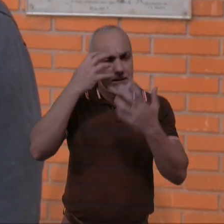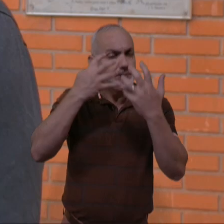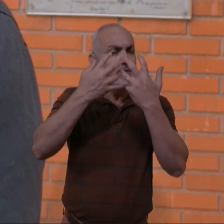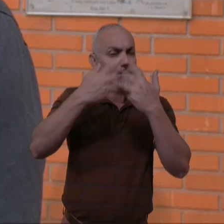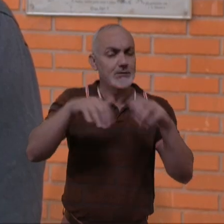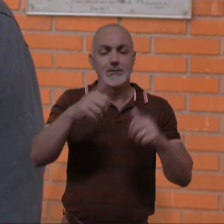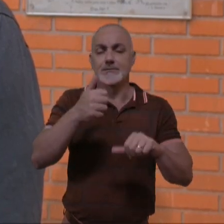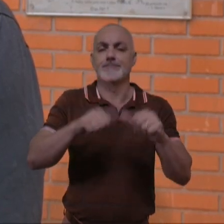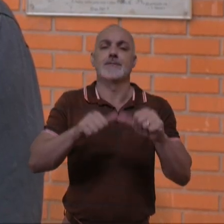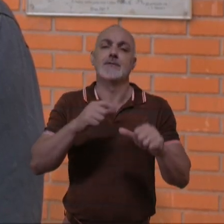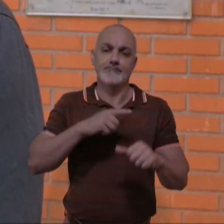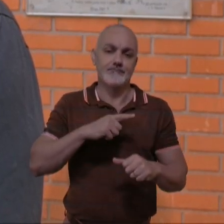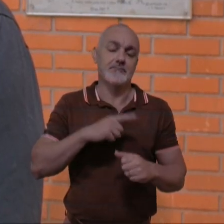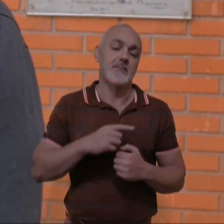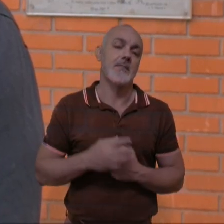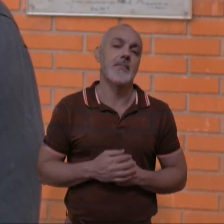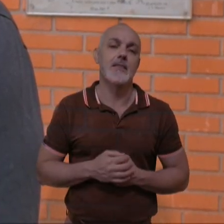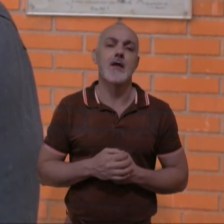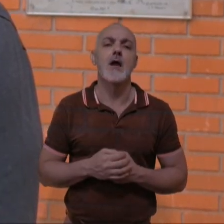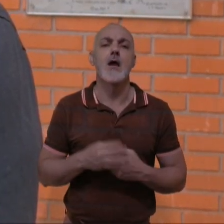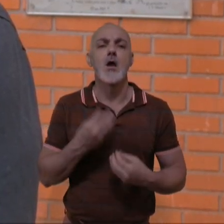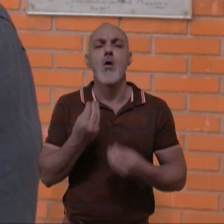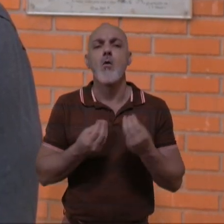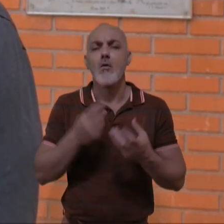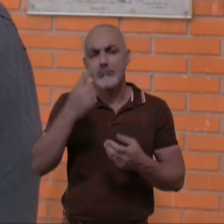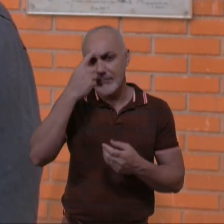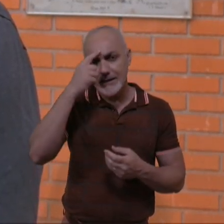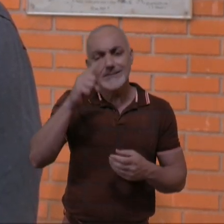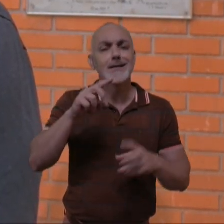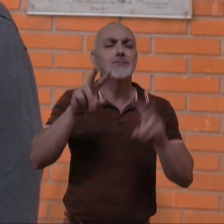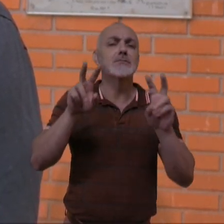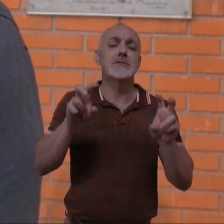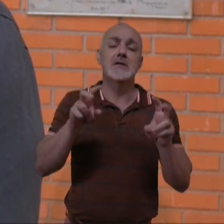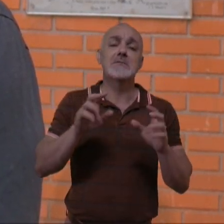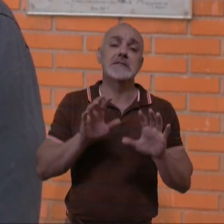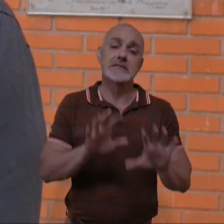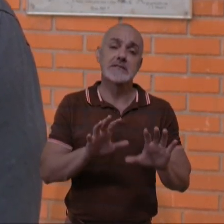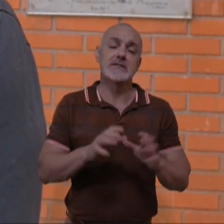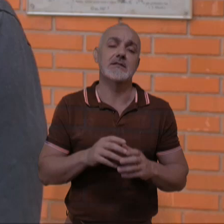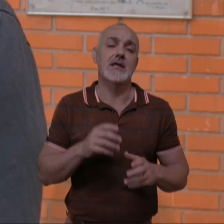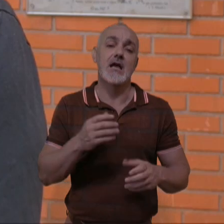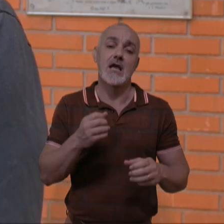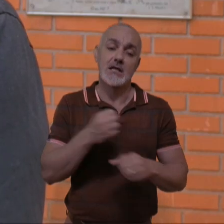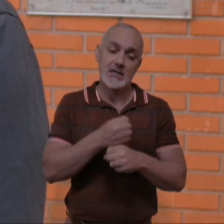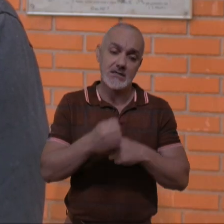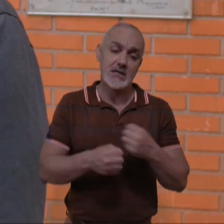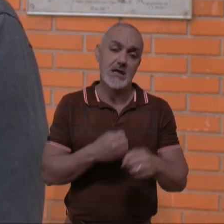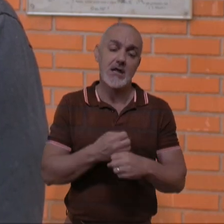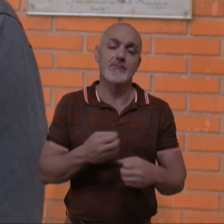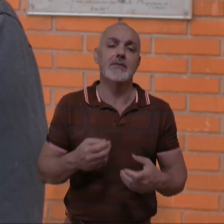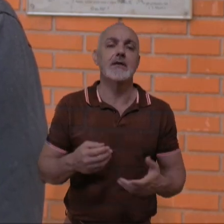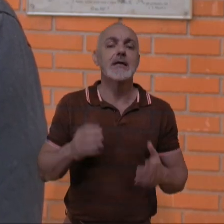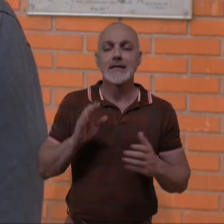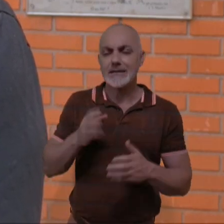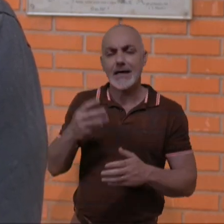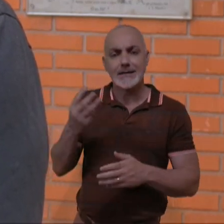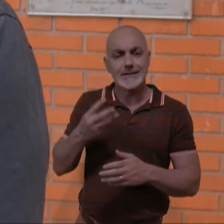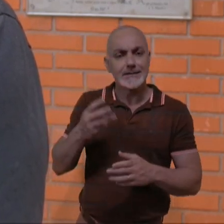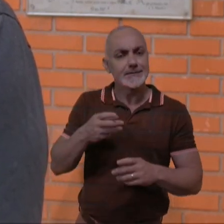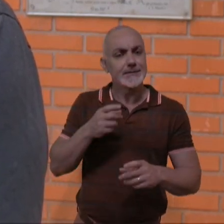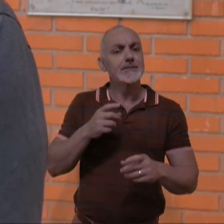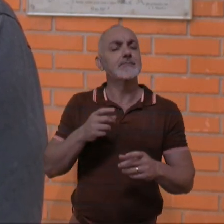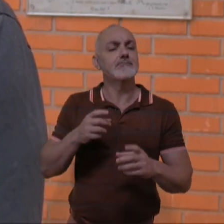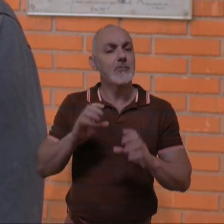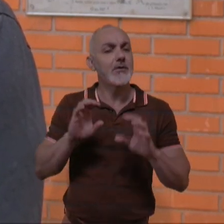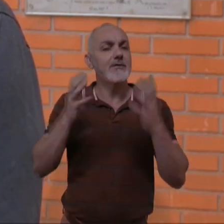analisado. E como que vocês tiveram a ideia desse tema desse ano? Essa já é a terceira edição do